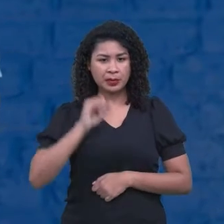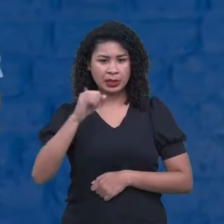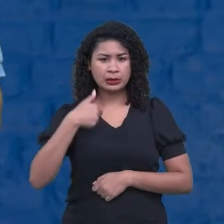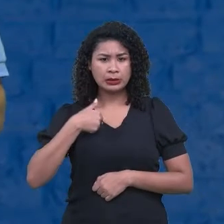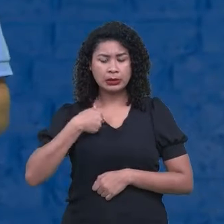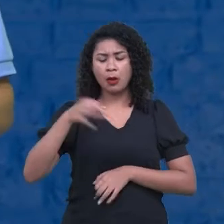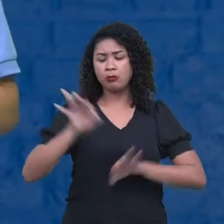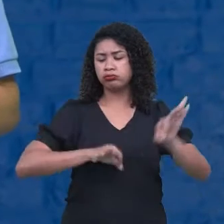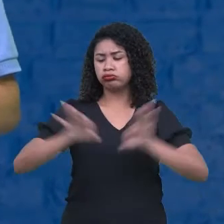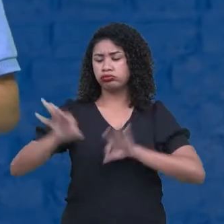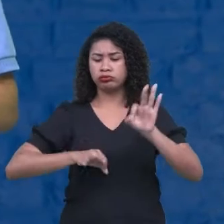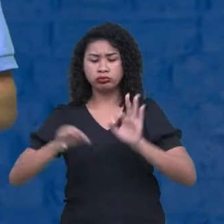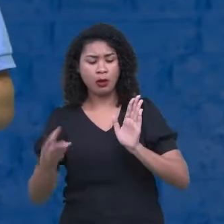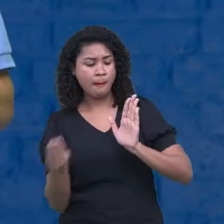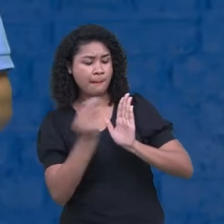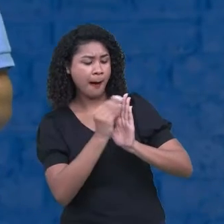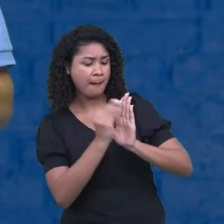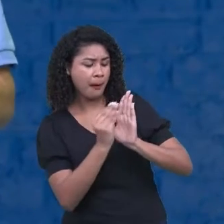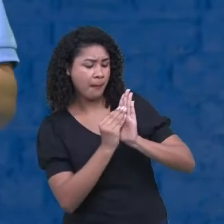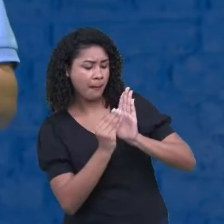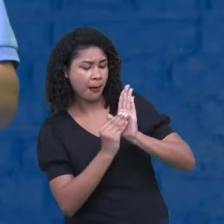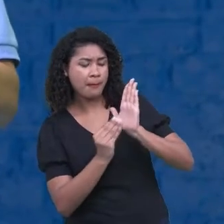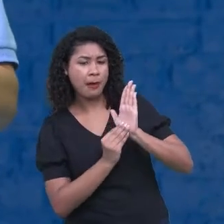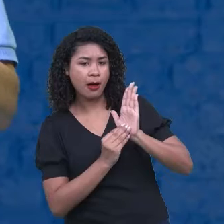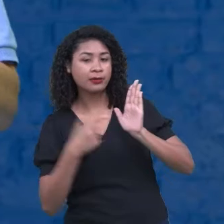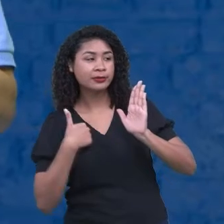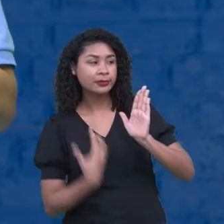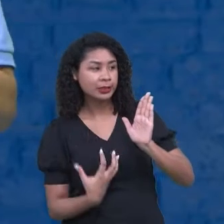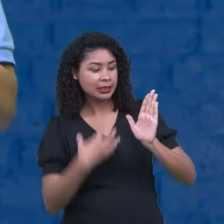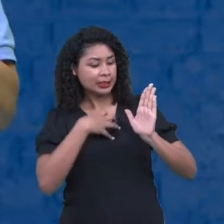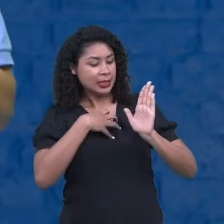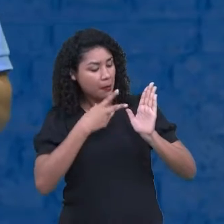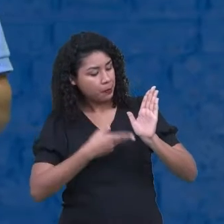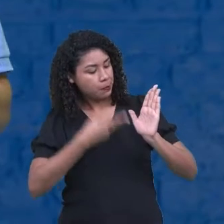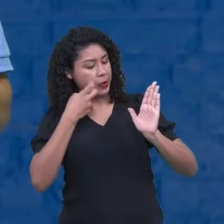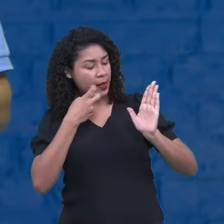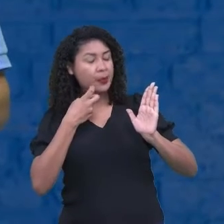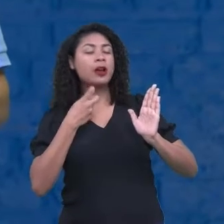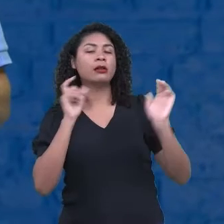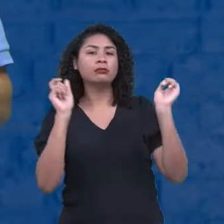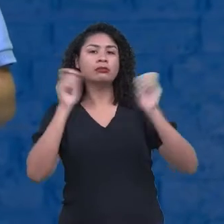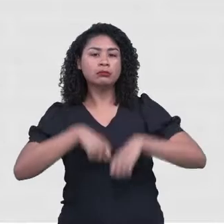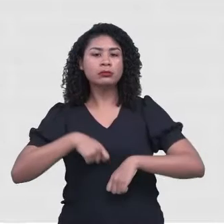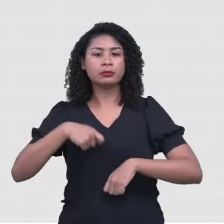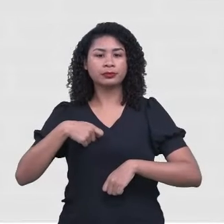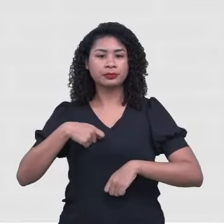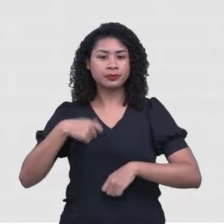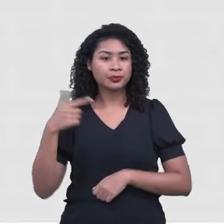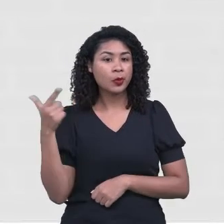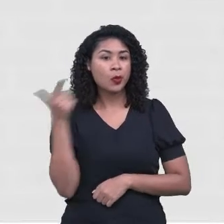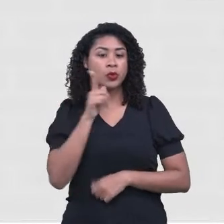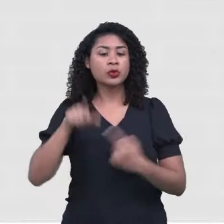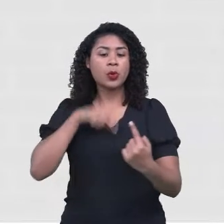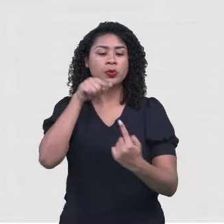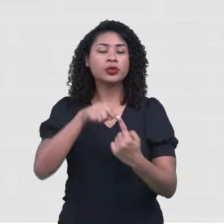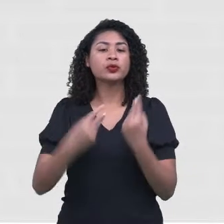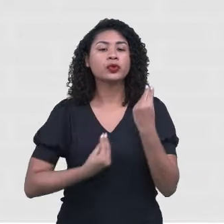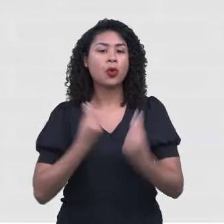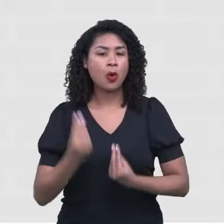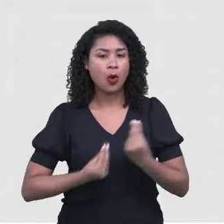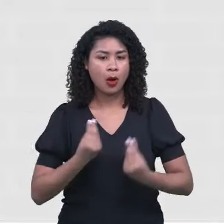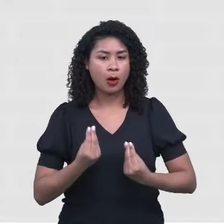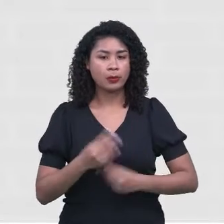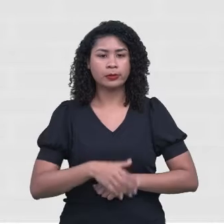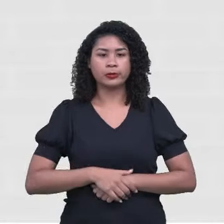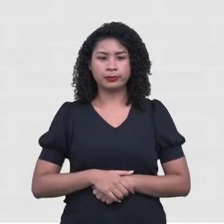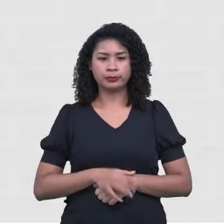vou ter que superar também. E aí, o que é um projeto de vida? É igual ao quê? Vamos ver? Então, o que é